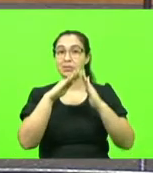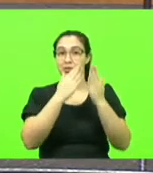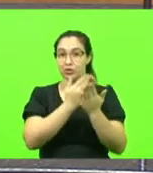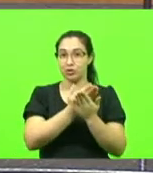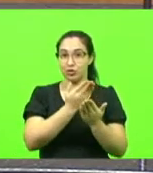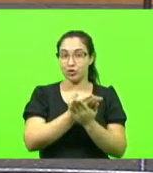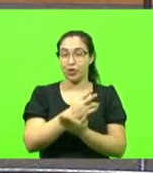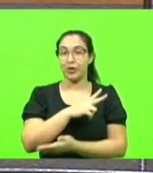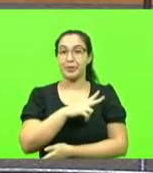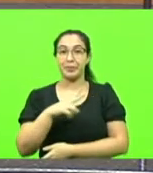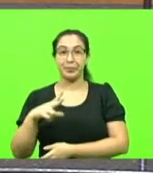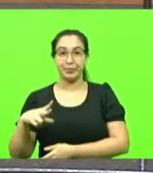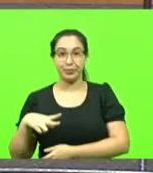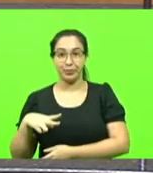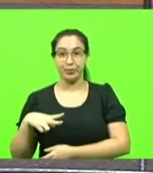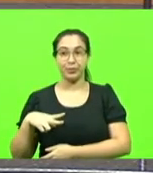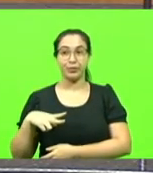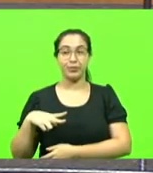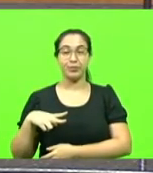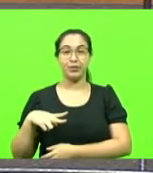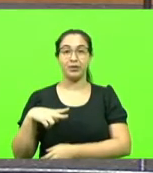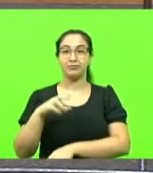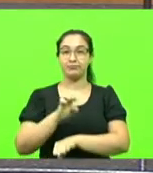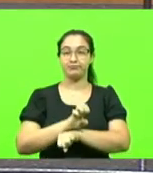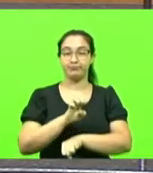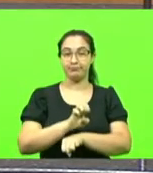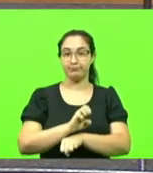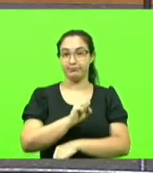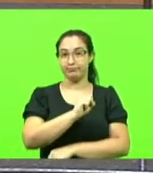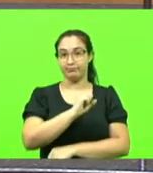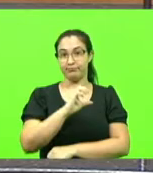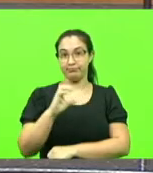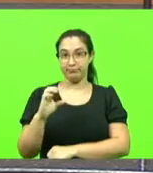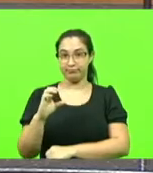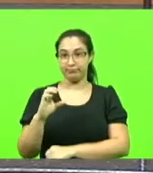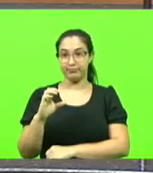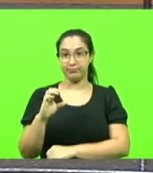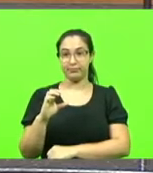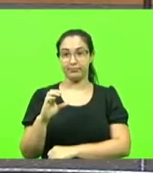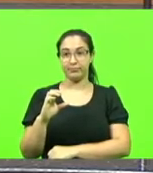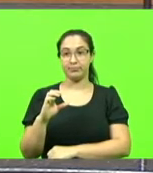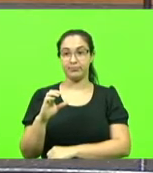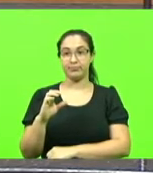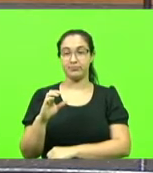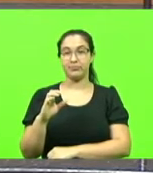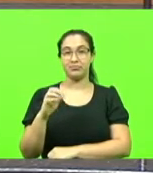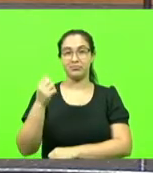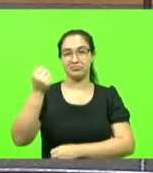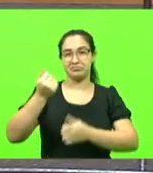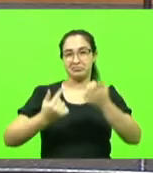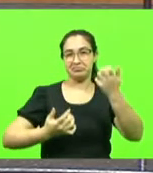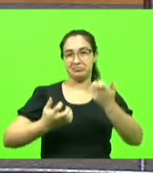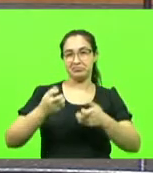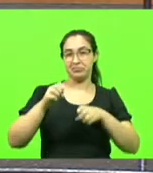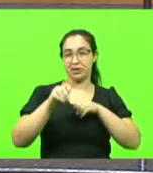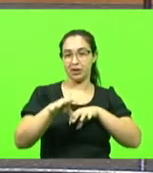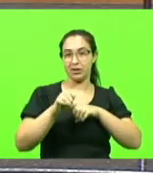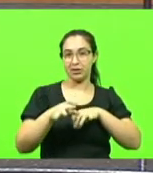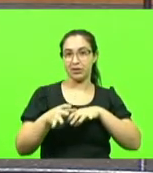do Estado de Santa Catarina, quando se fala do ensino fundamental,